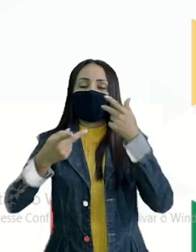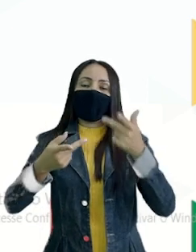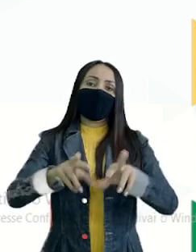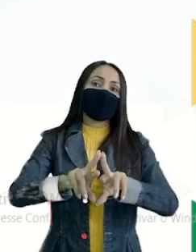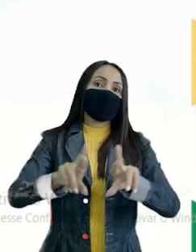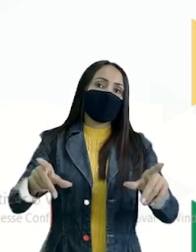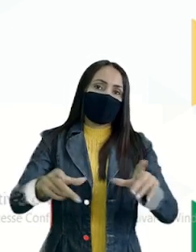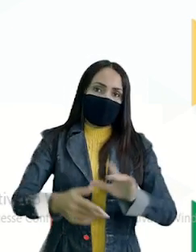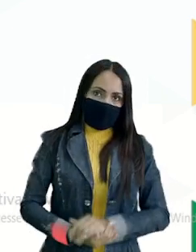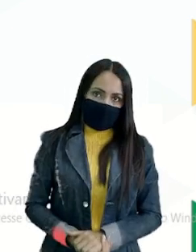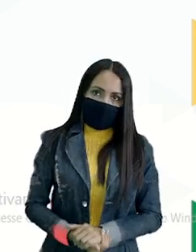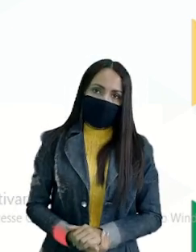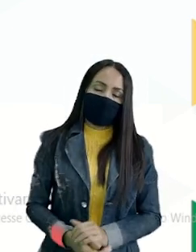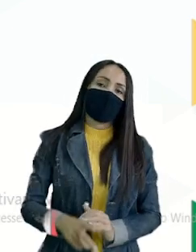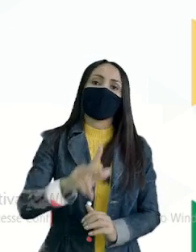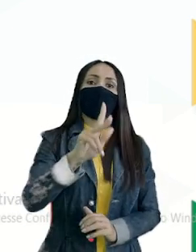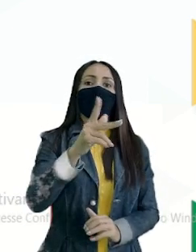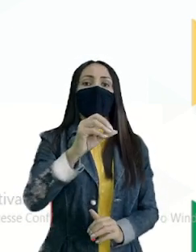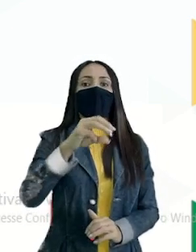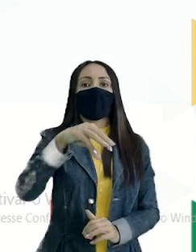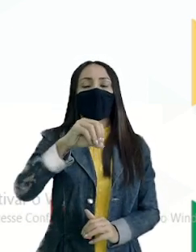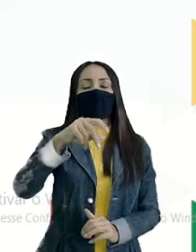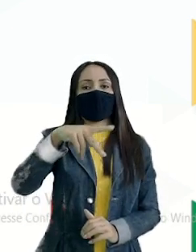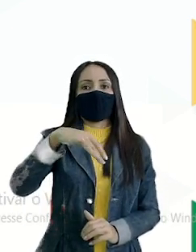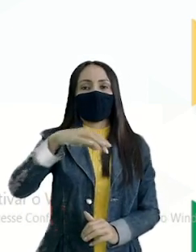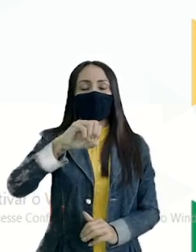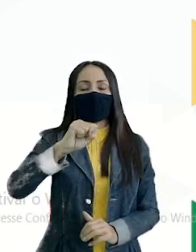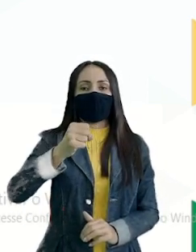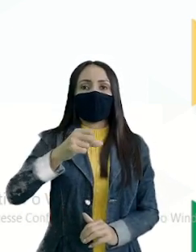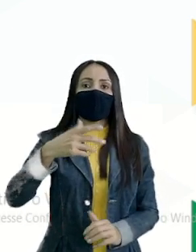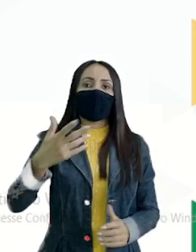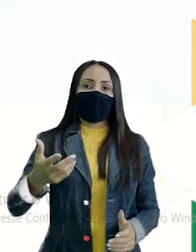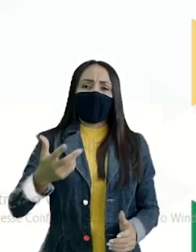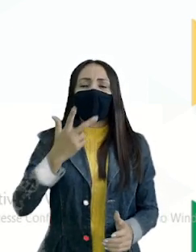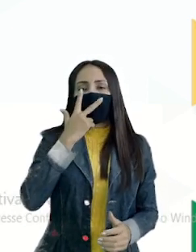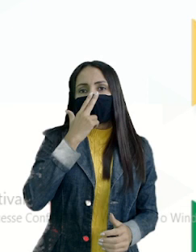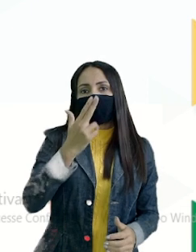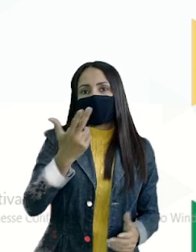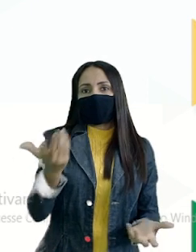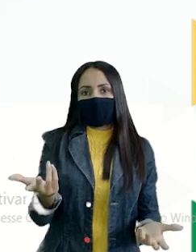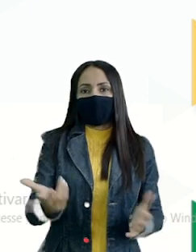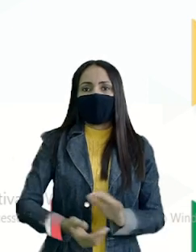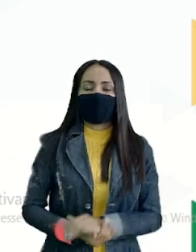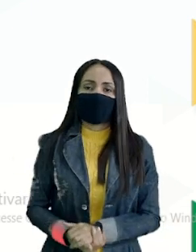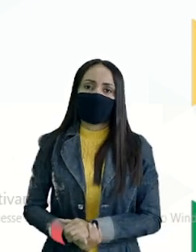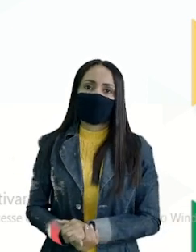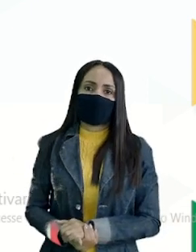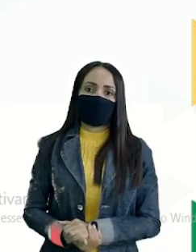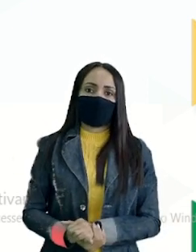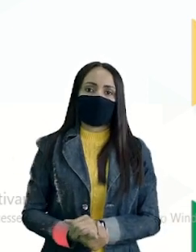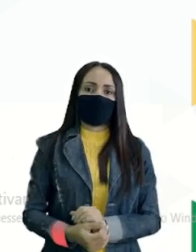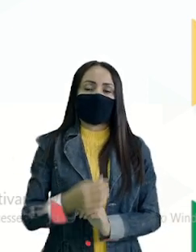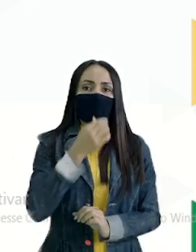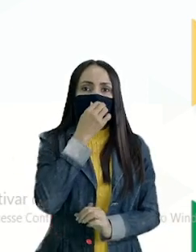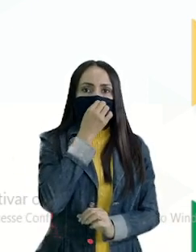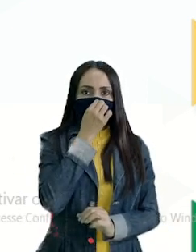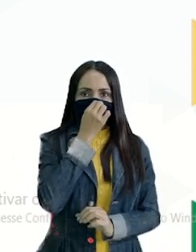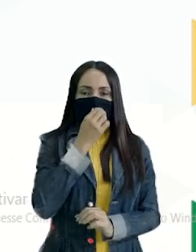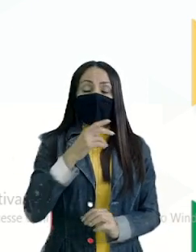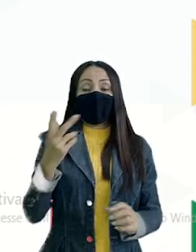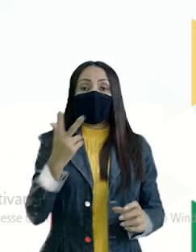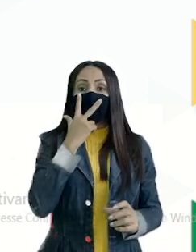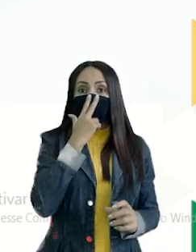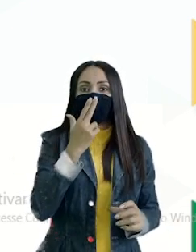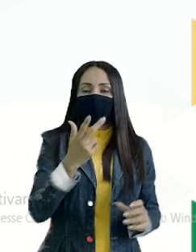E São palavras que se parecem Então nesse caso Homógrafas Heterofônicas Elas se